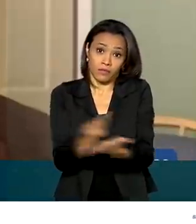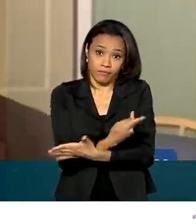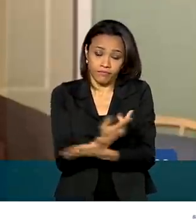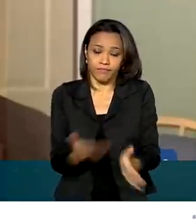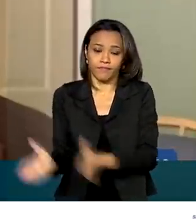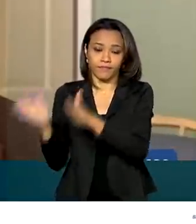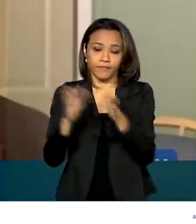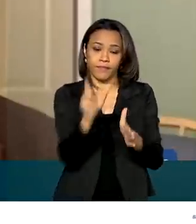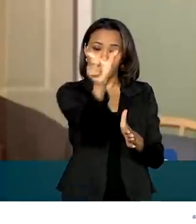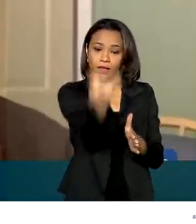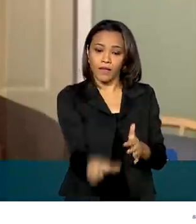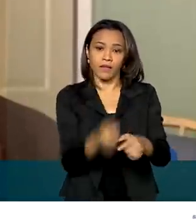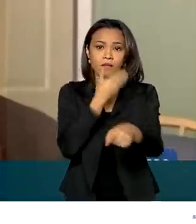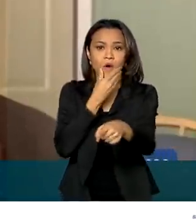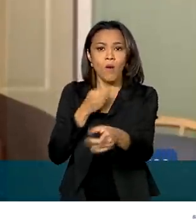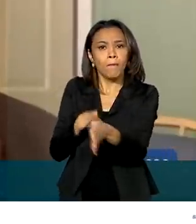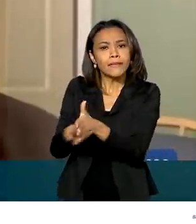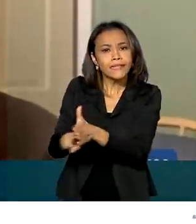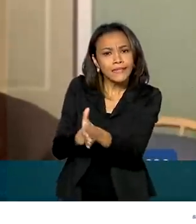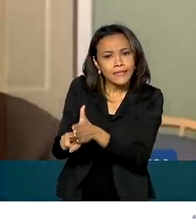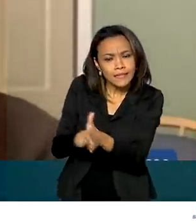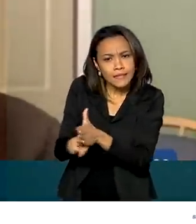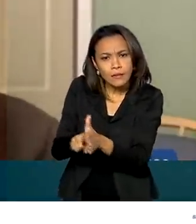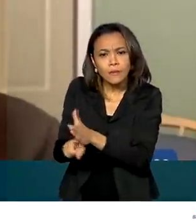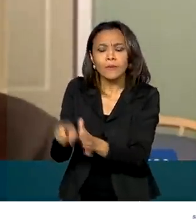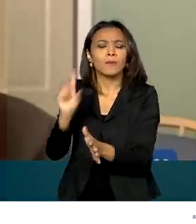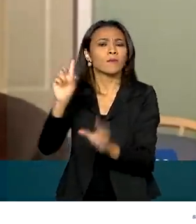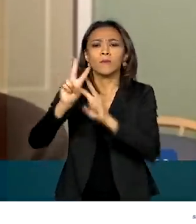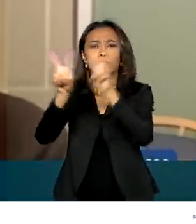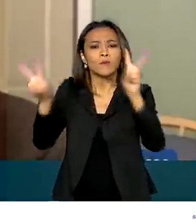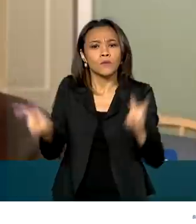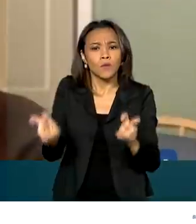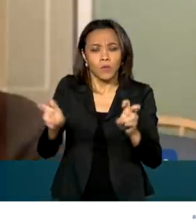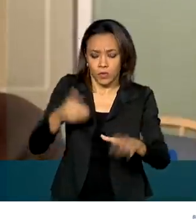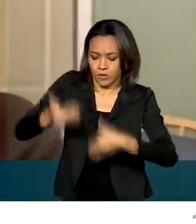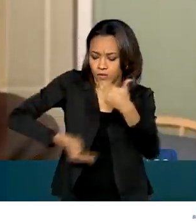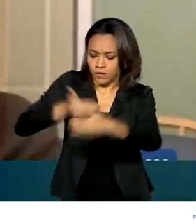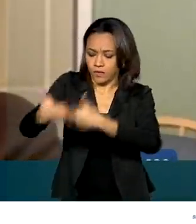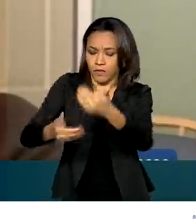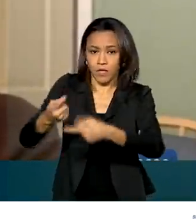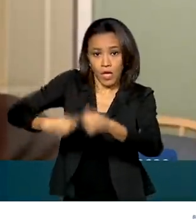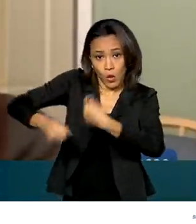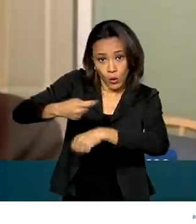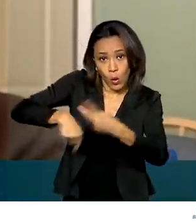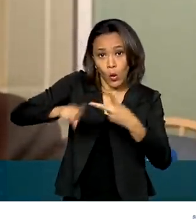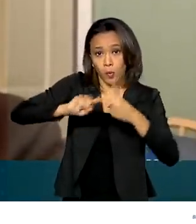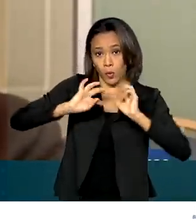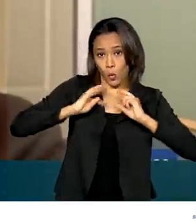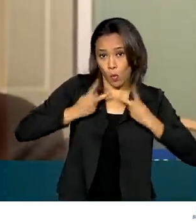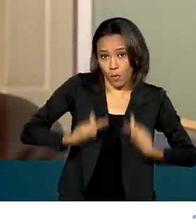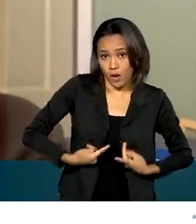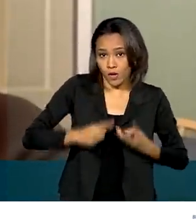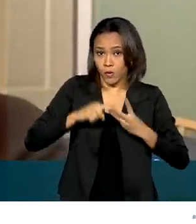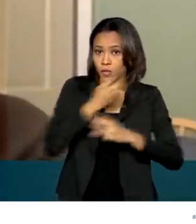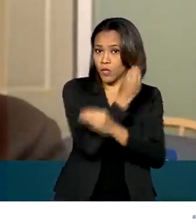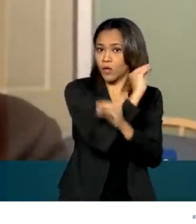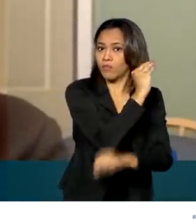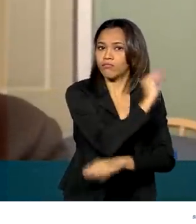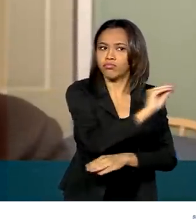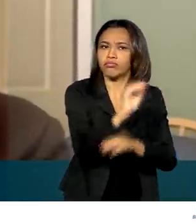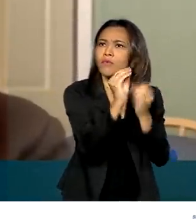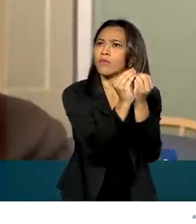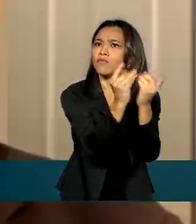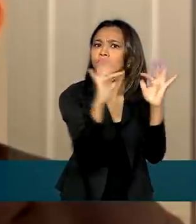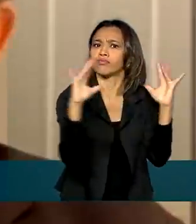pesquisador de uma organização que realiza pesquisas sobre o crescimento econômico, humano e ambiental em mais de